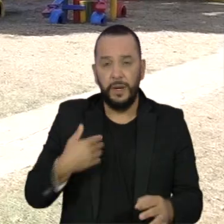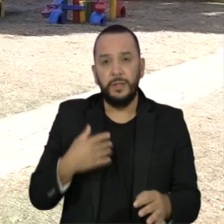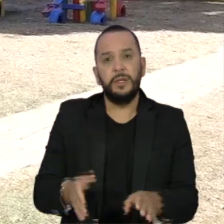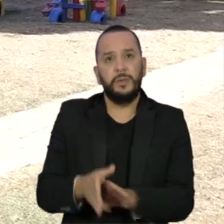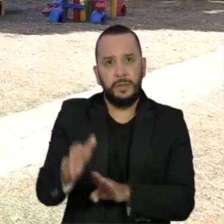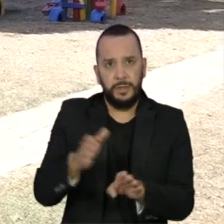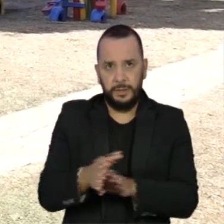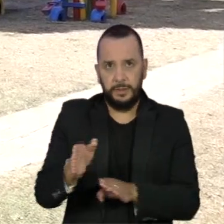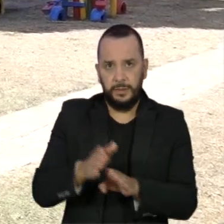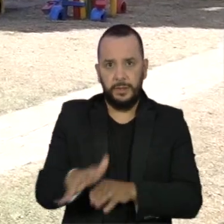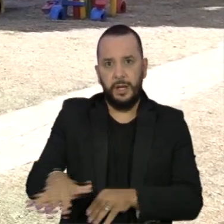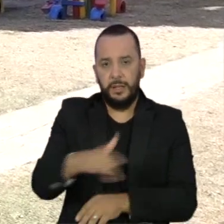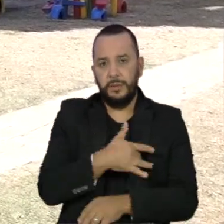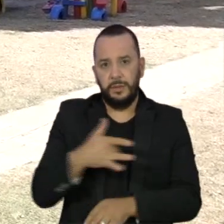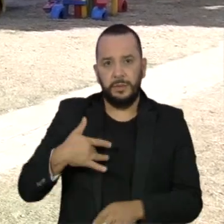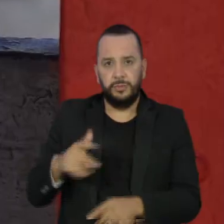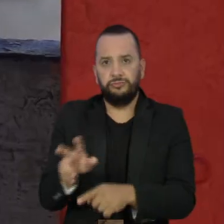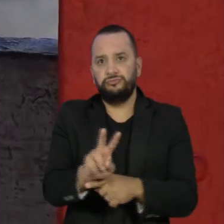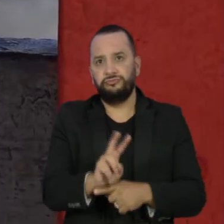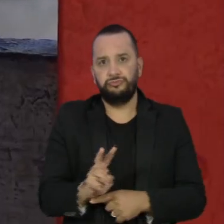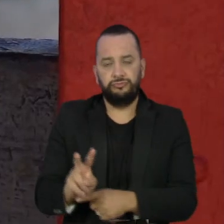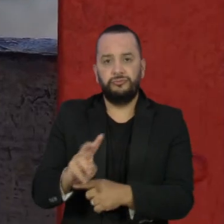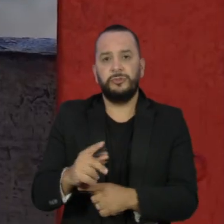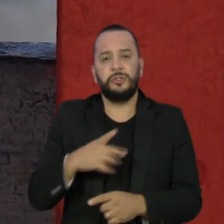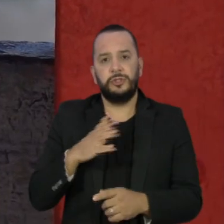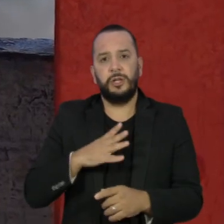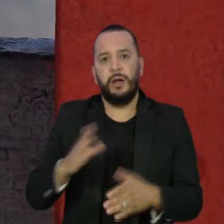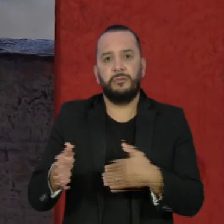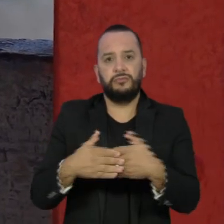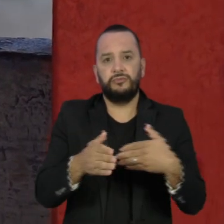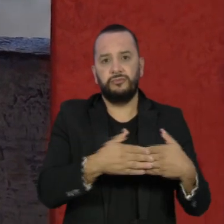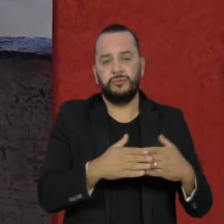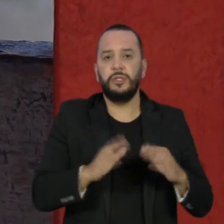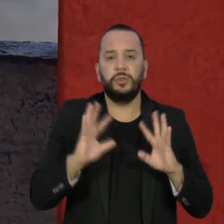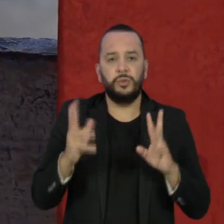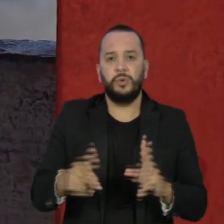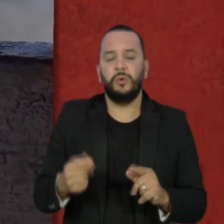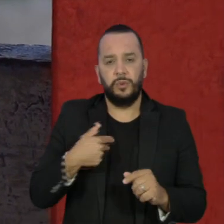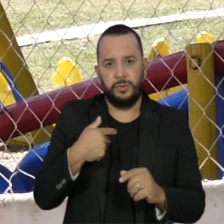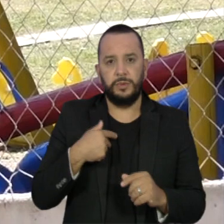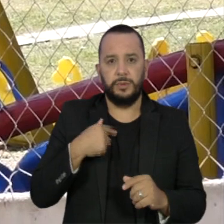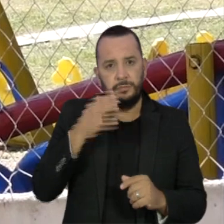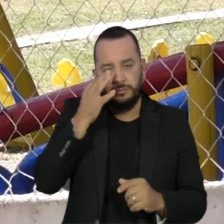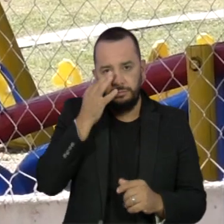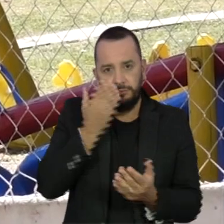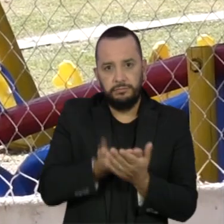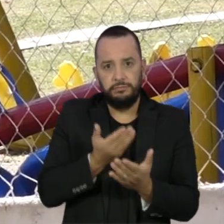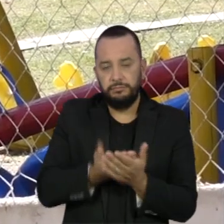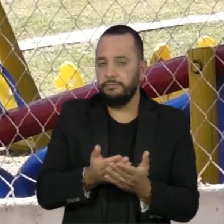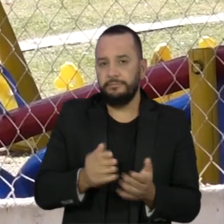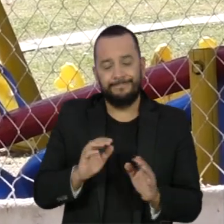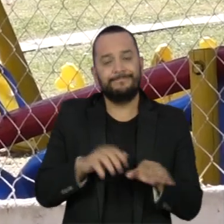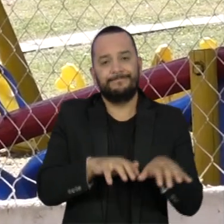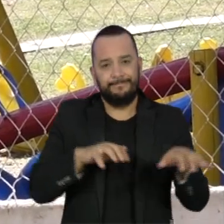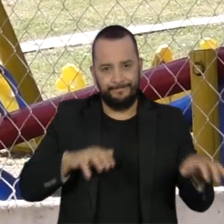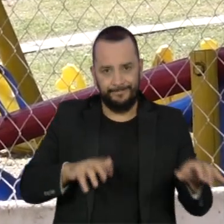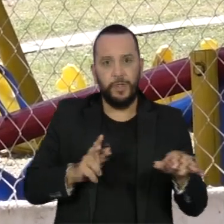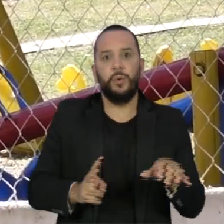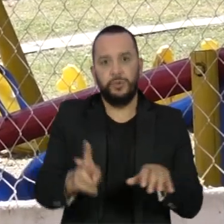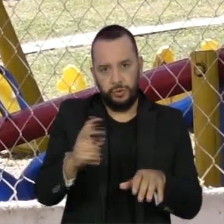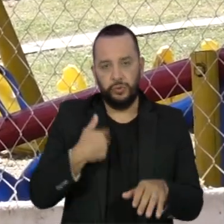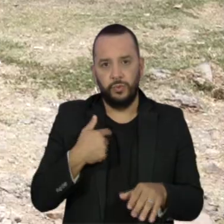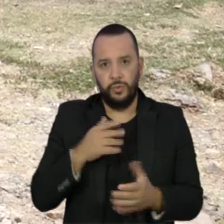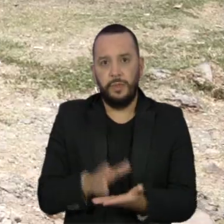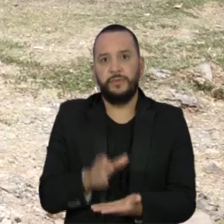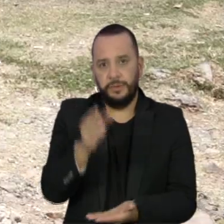superintendência de educação e vigilância sanitária, foram suspensas todas as atividades presenciais. As aulas remotas estão mantidas em todas